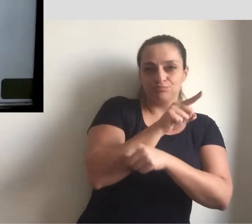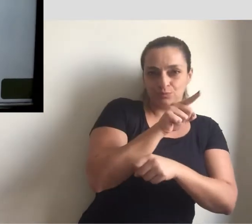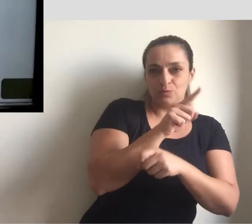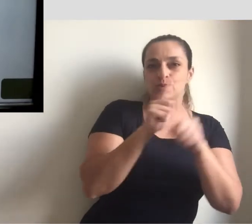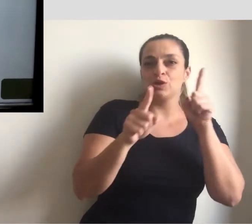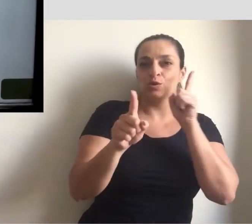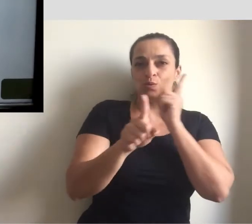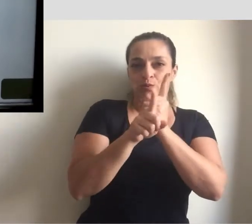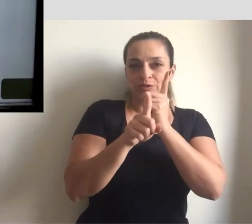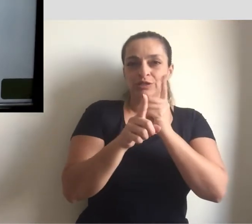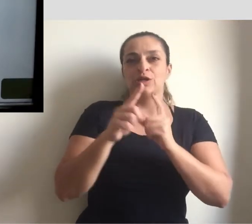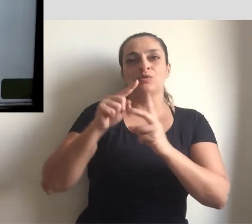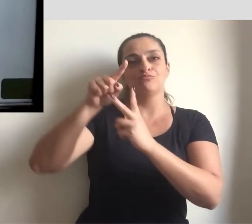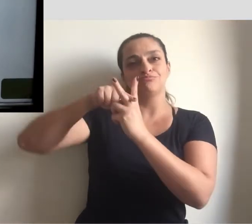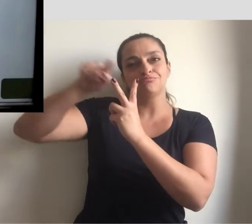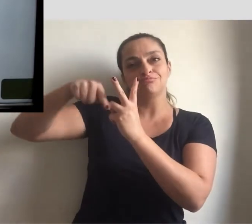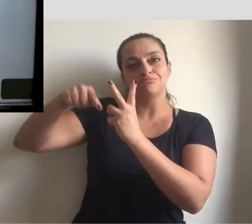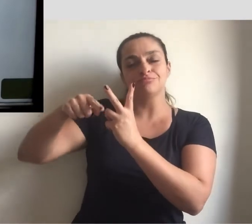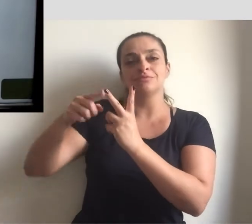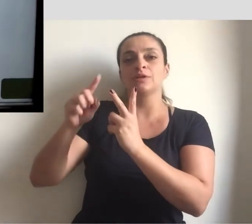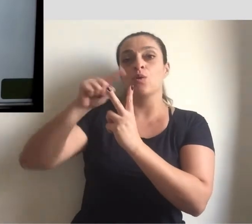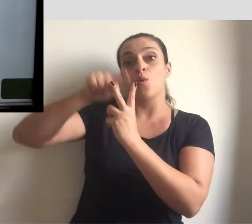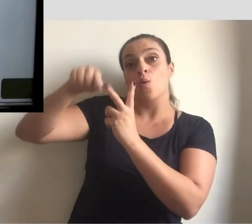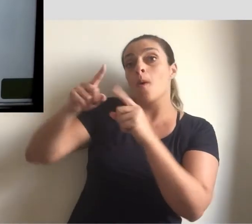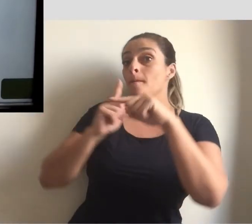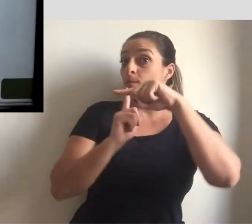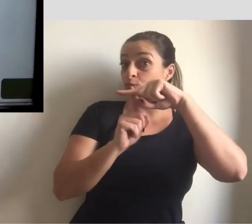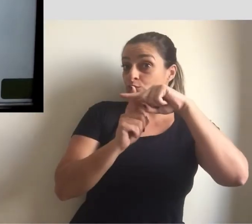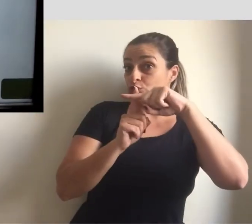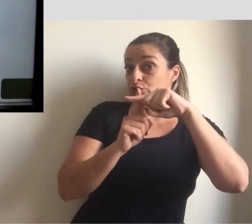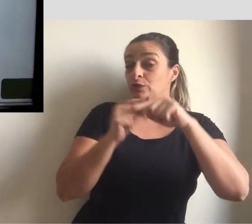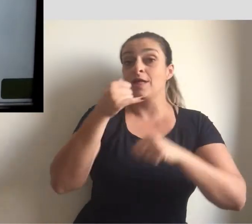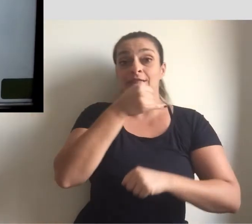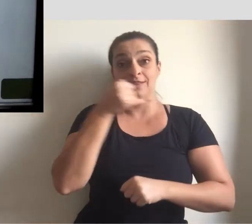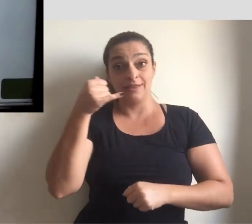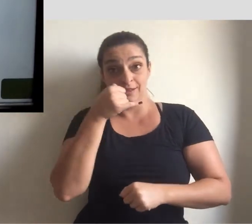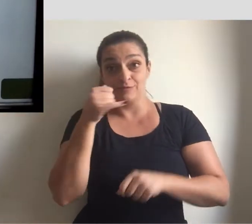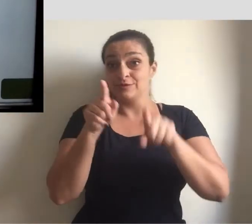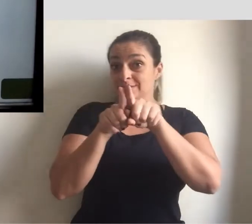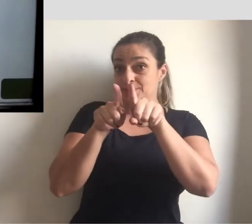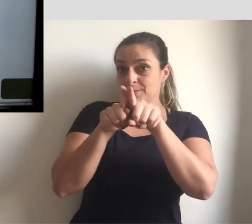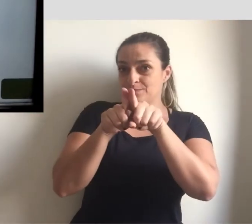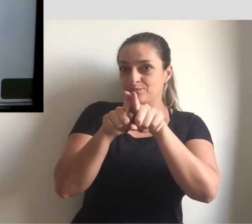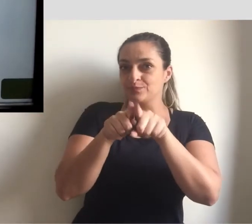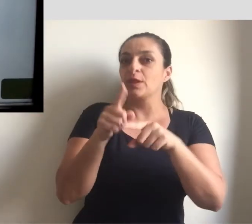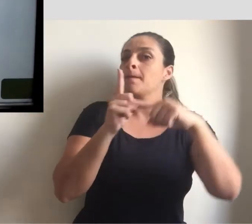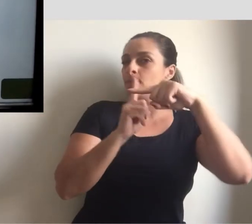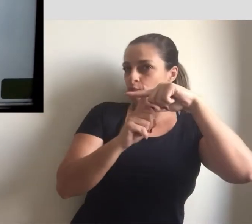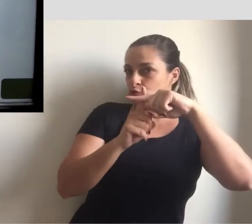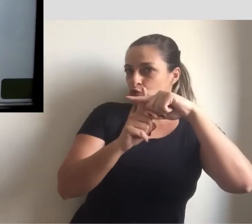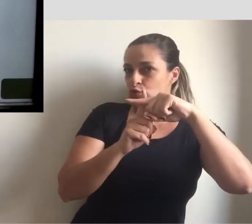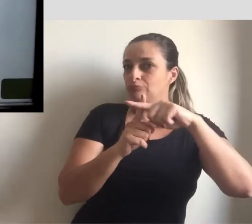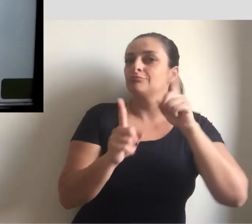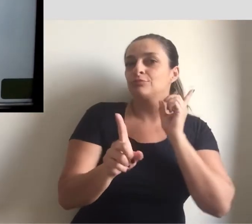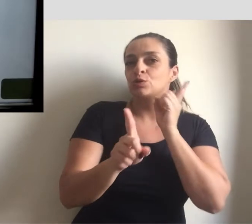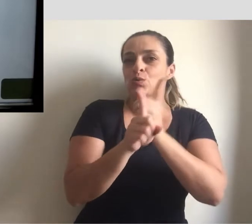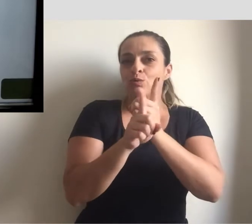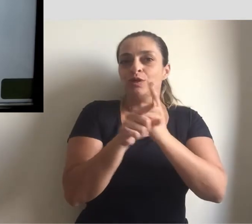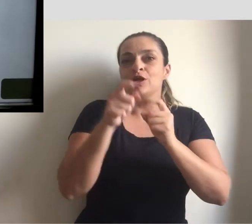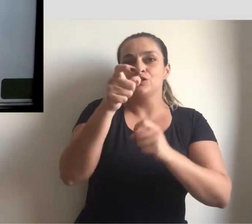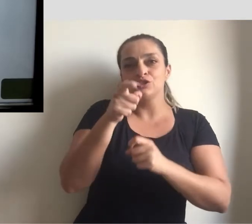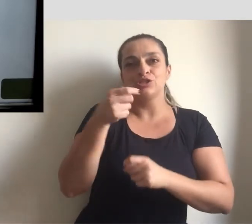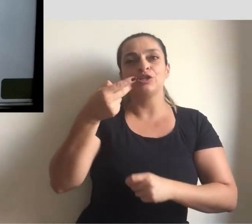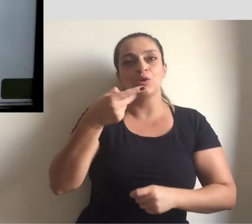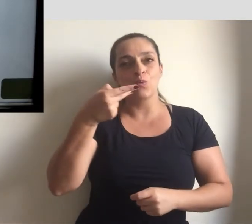encontrando o delta. Nós vamos ter duas raízes, uma positiva e a outra negativa. A positiva, você vai encontrar o x